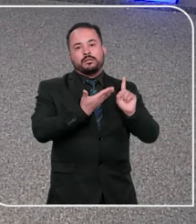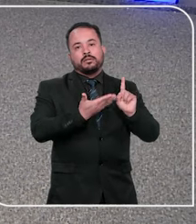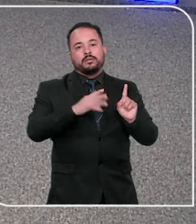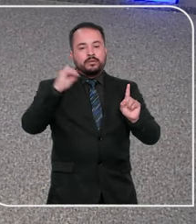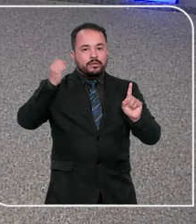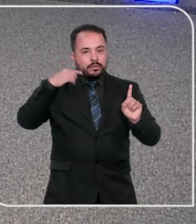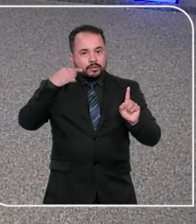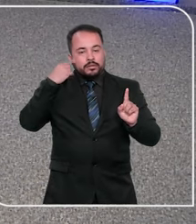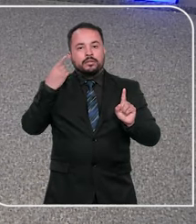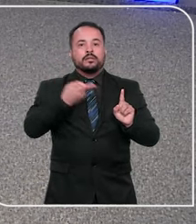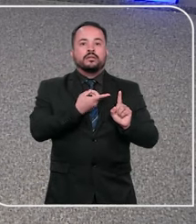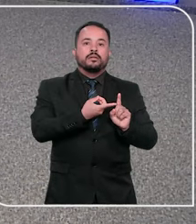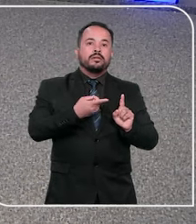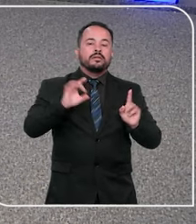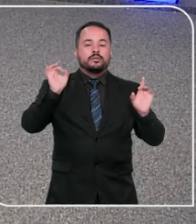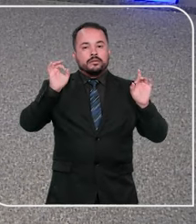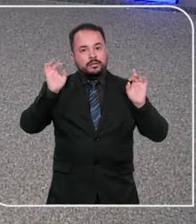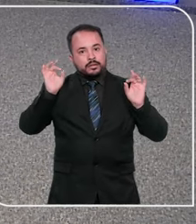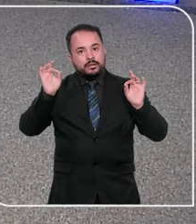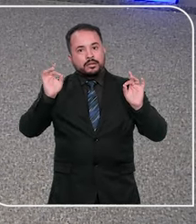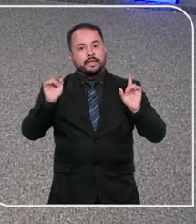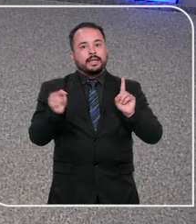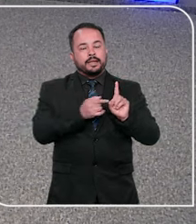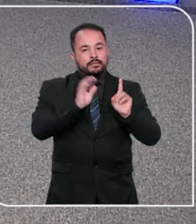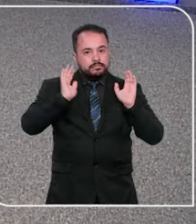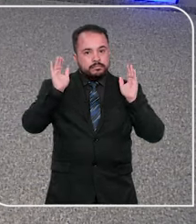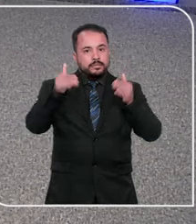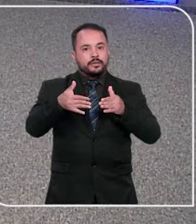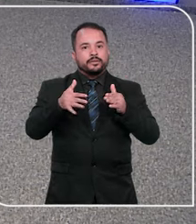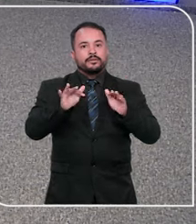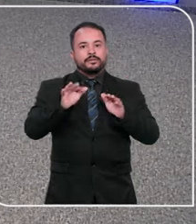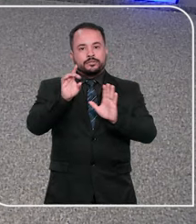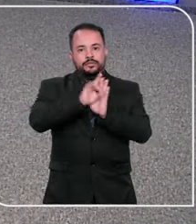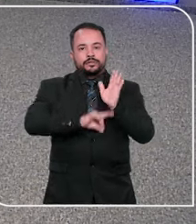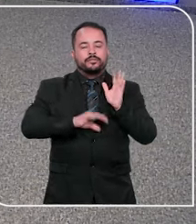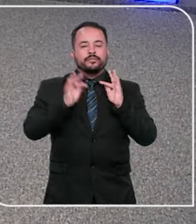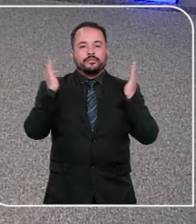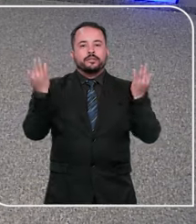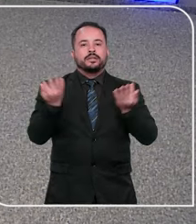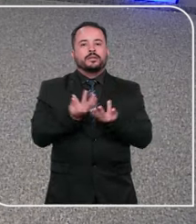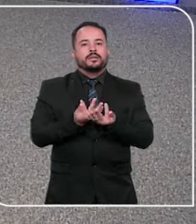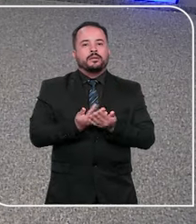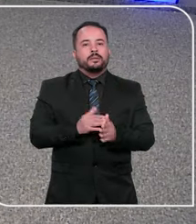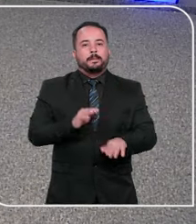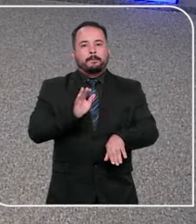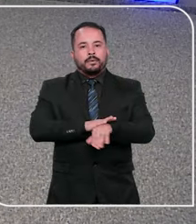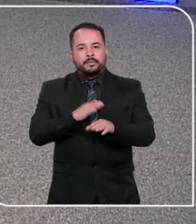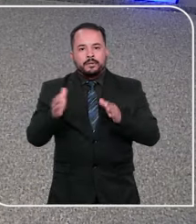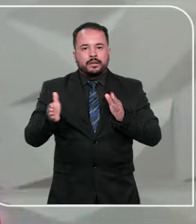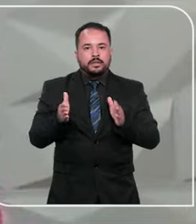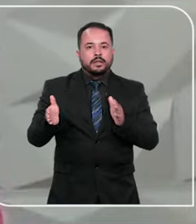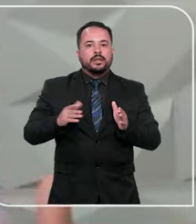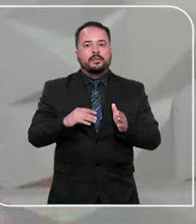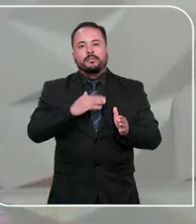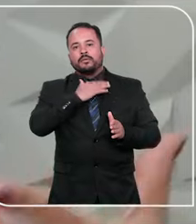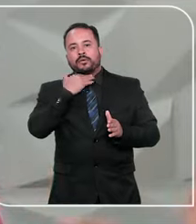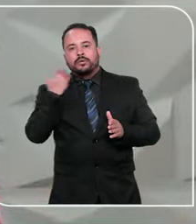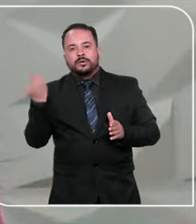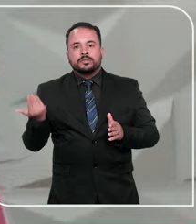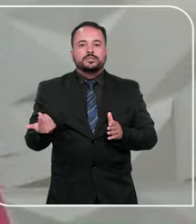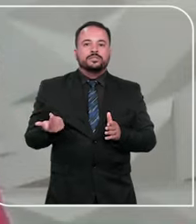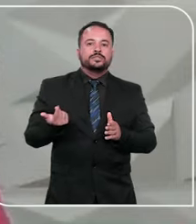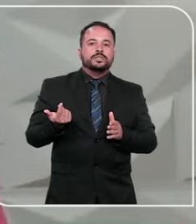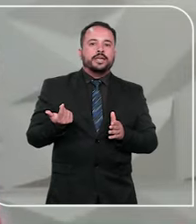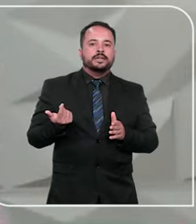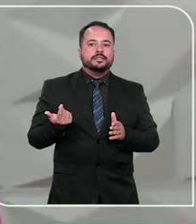advogada Marcela Furst, especialista em direito de família. No momento da morte, abre-se o direito à